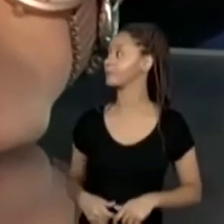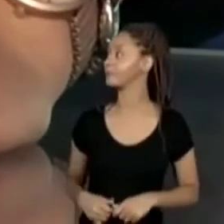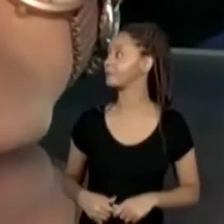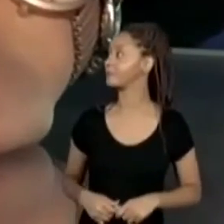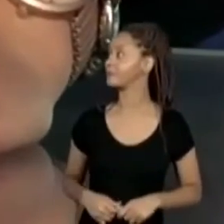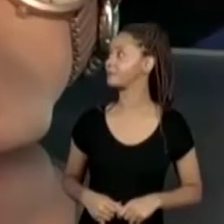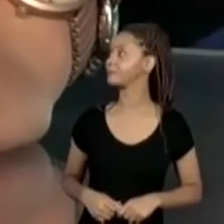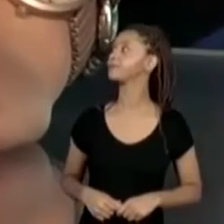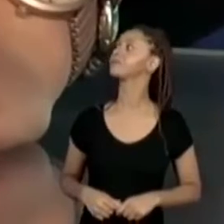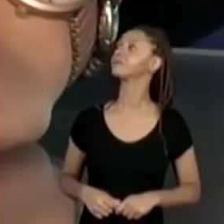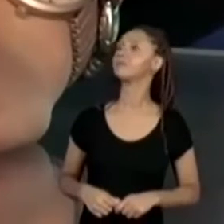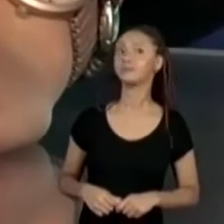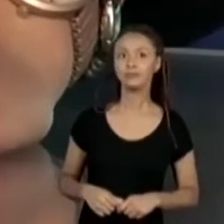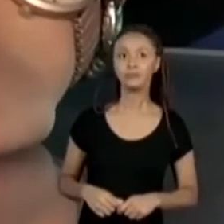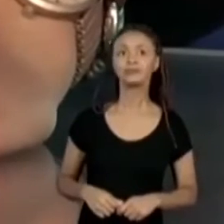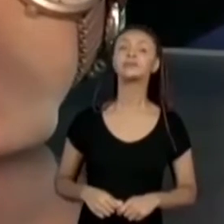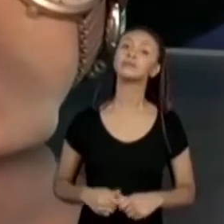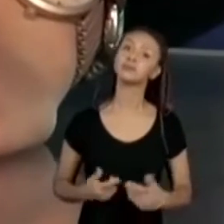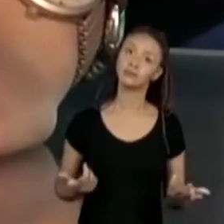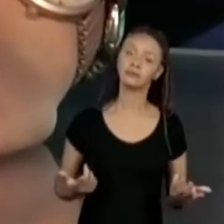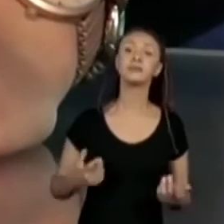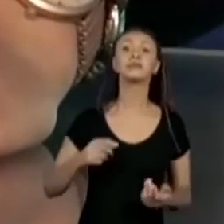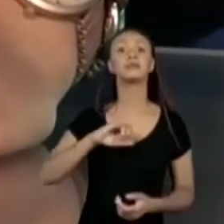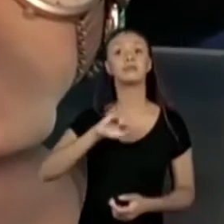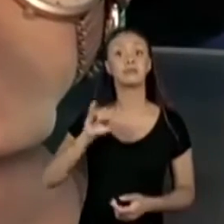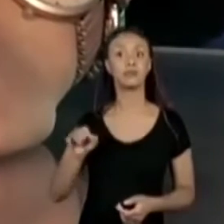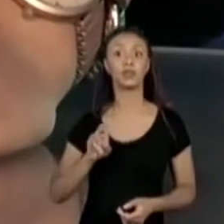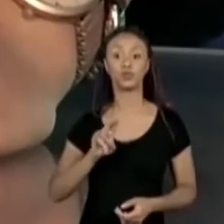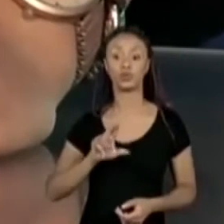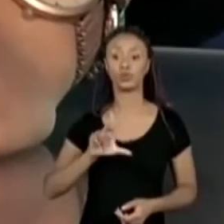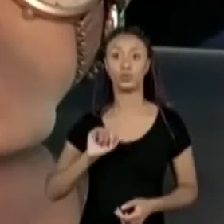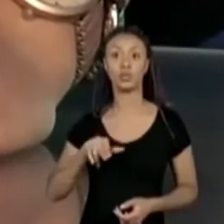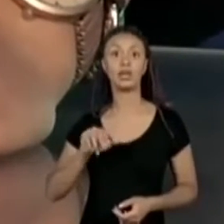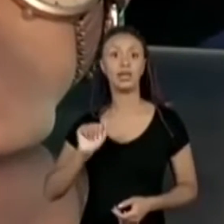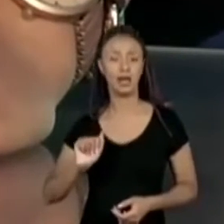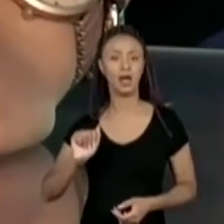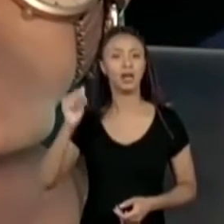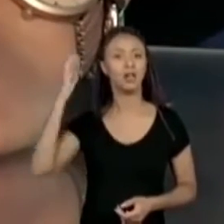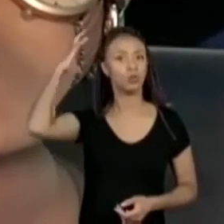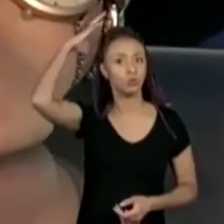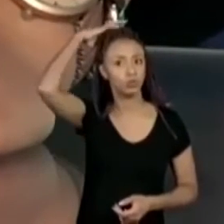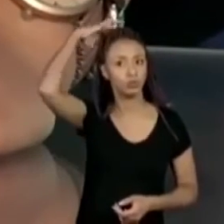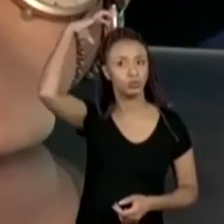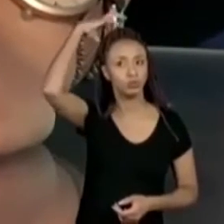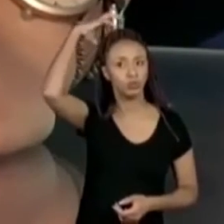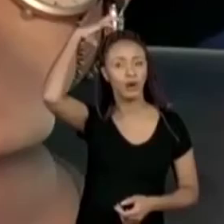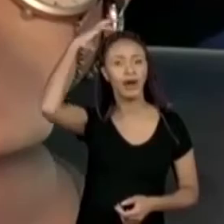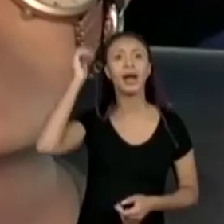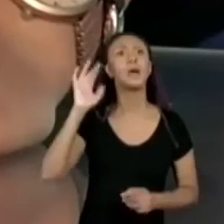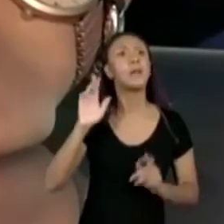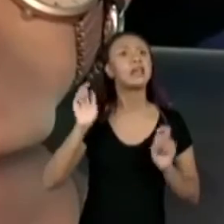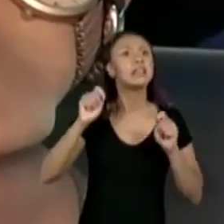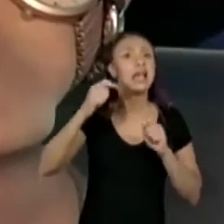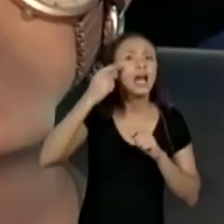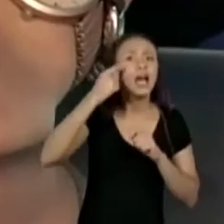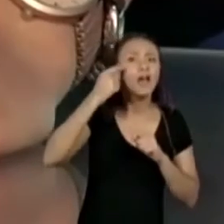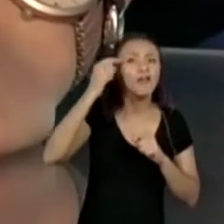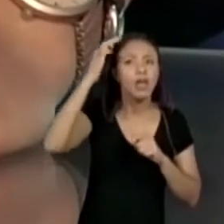Dá para ver... Além do cabelo da Juliana, dá para ver um pouquinho da cabeça ainda aqui, né?